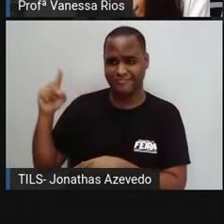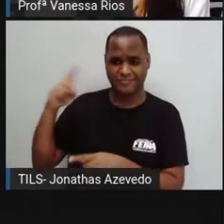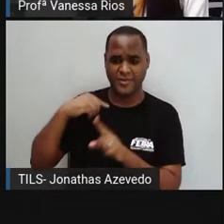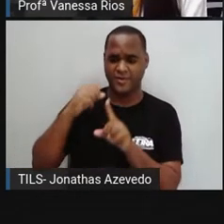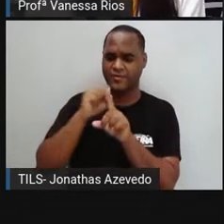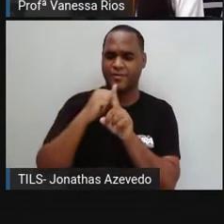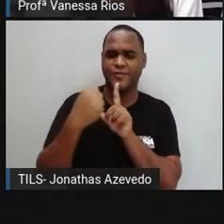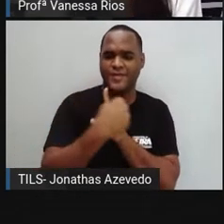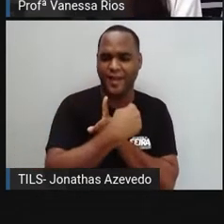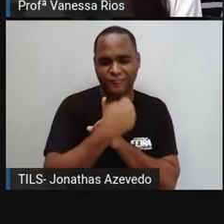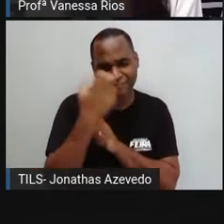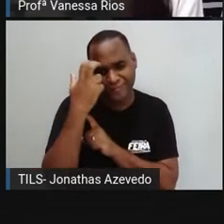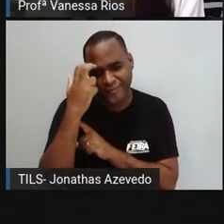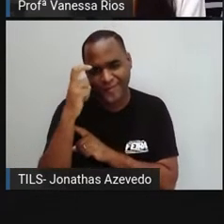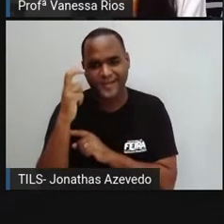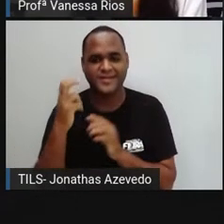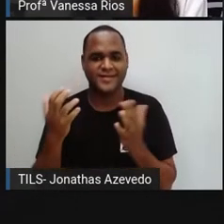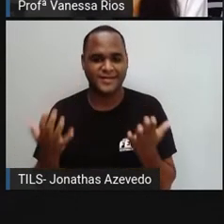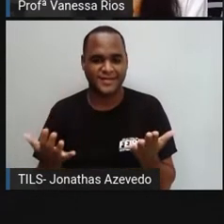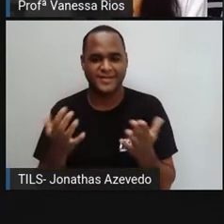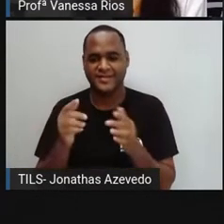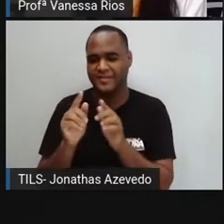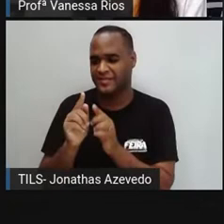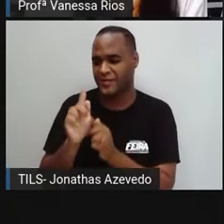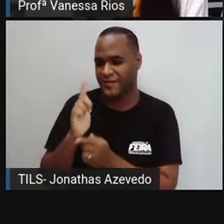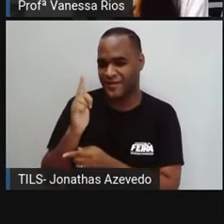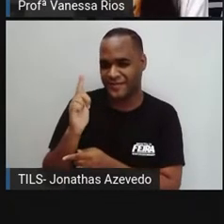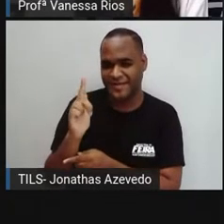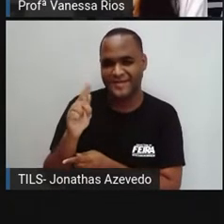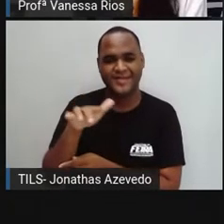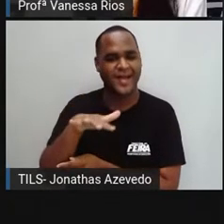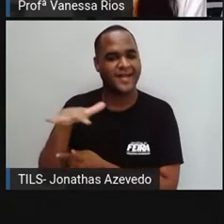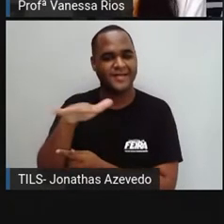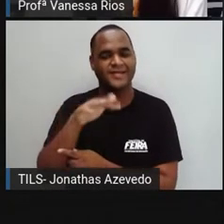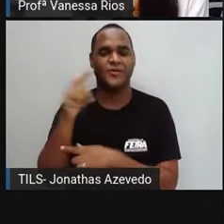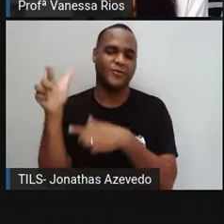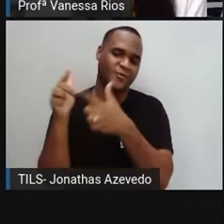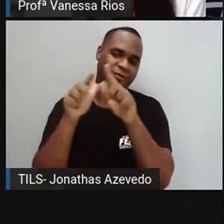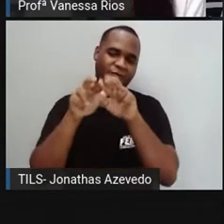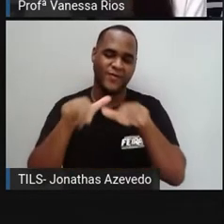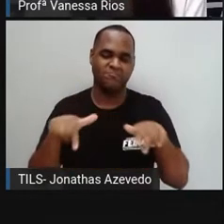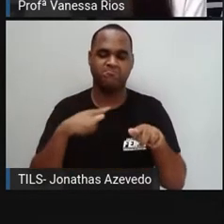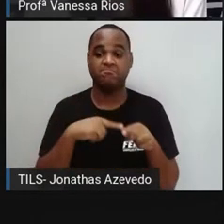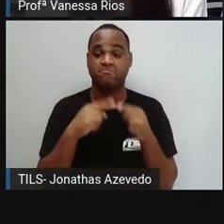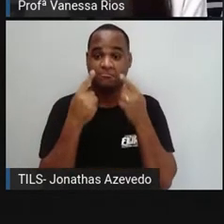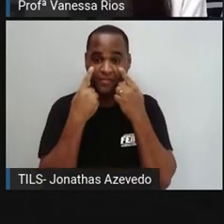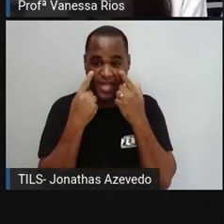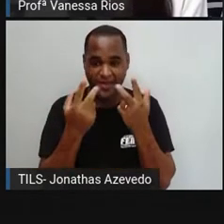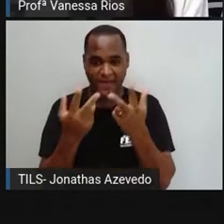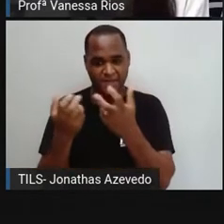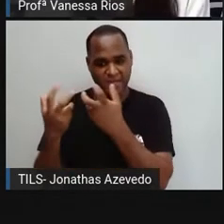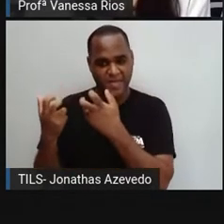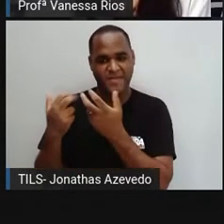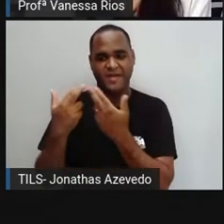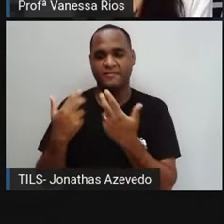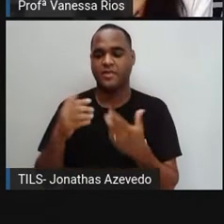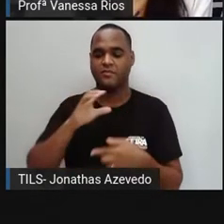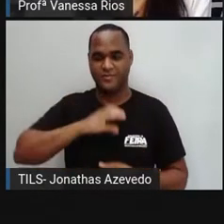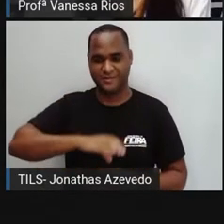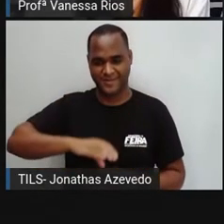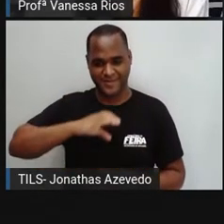sociais, culturais, geográficos, entre outros. Quando a gente observa a nossa própria língua